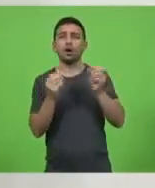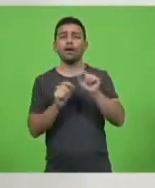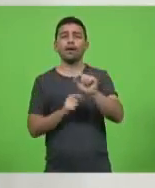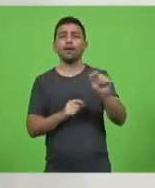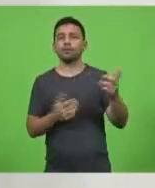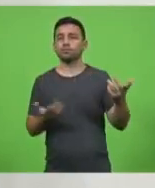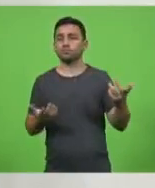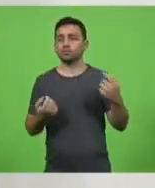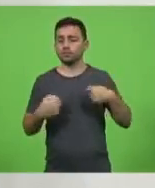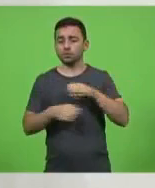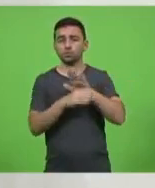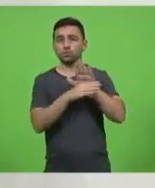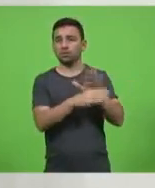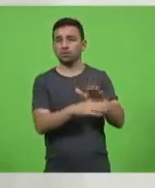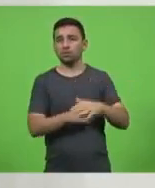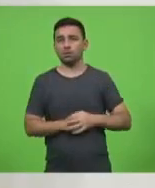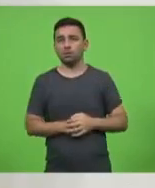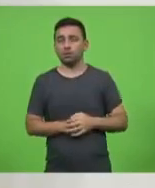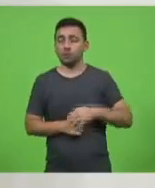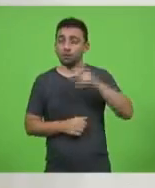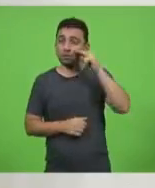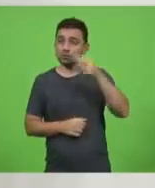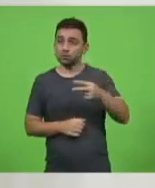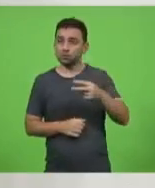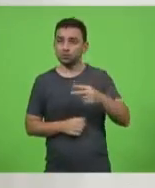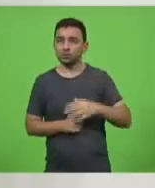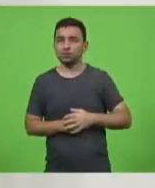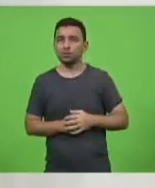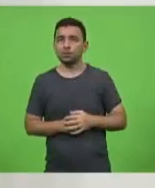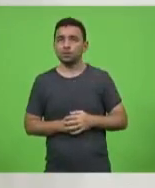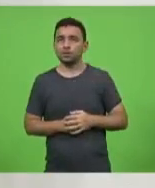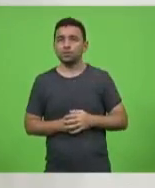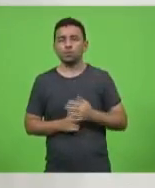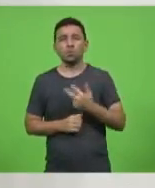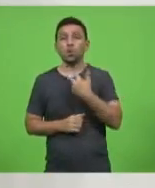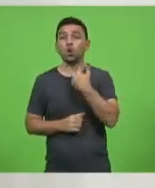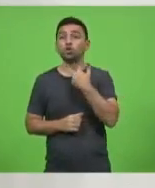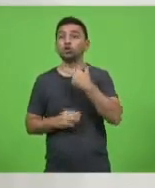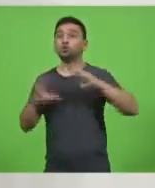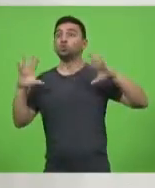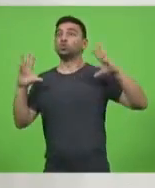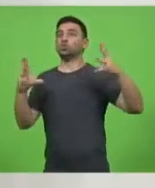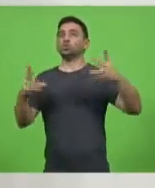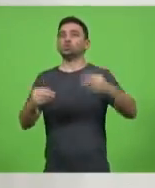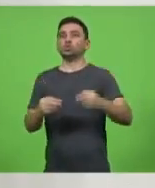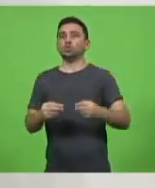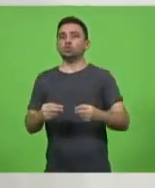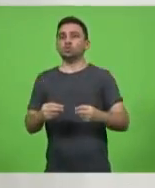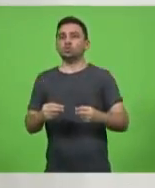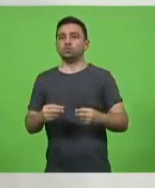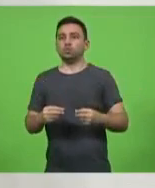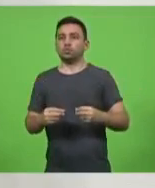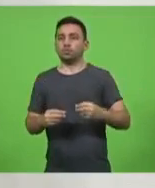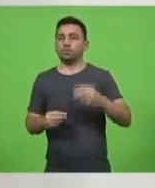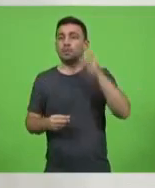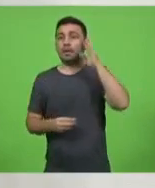temos que reconhecer, o nós podemos é generalizar. Não podemos, por quê?